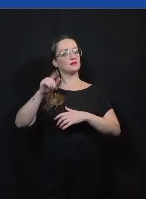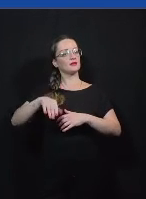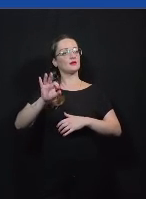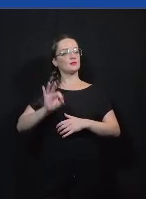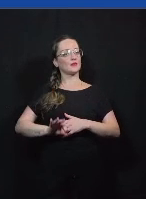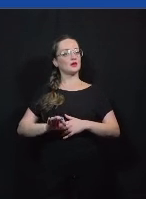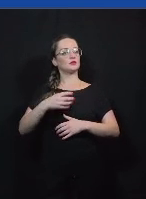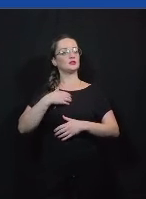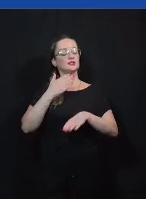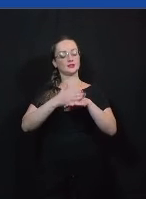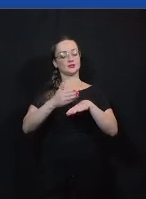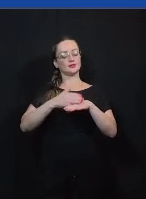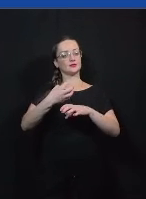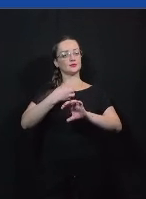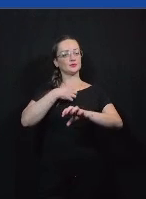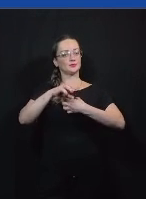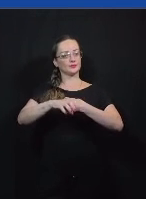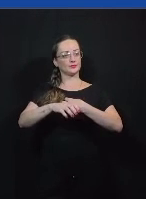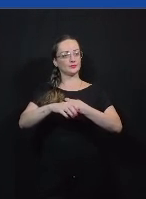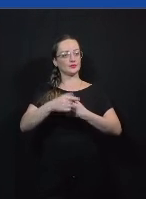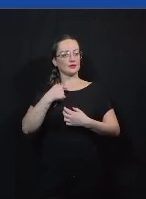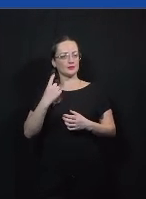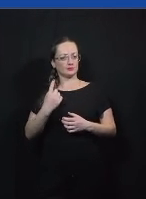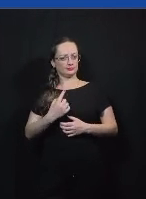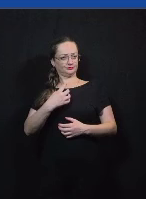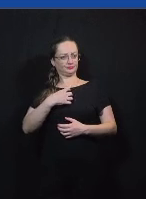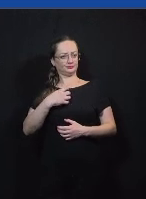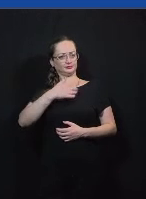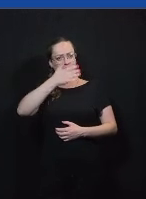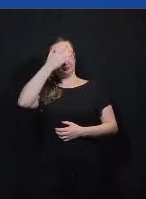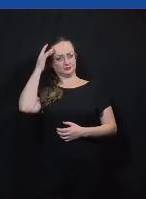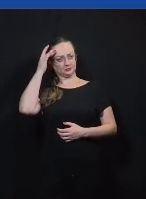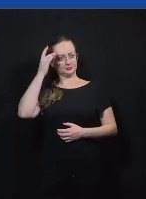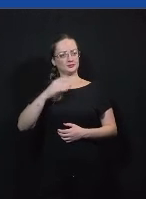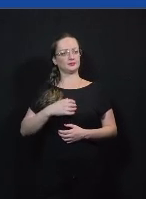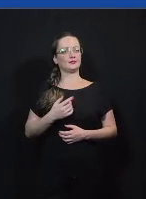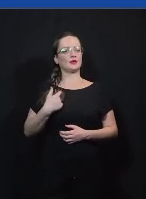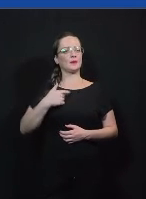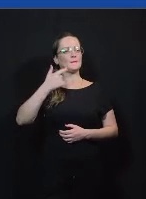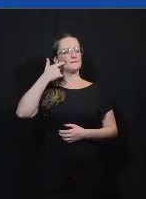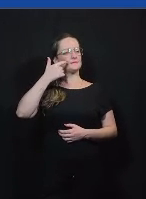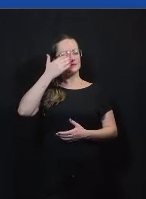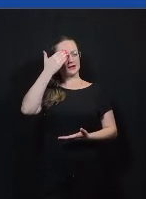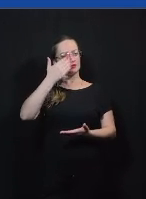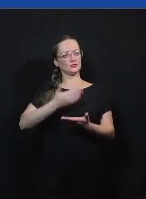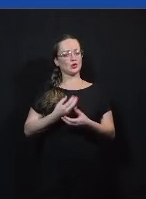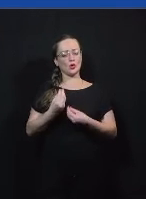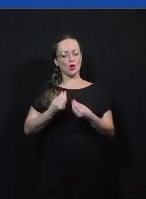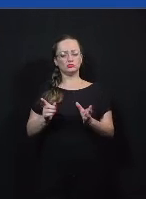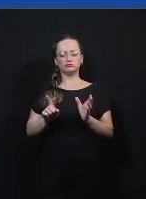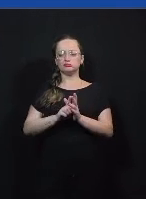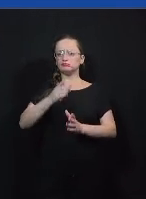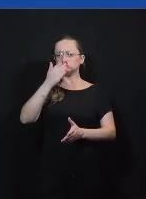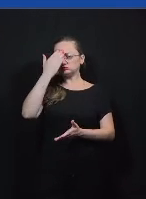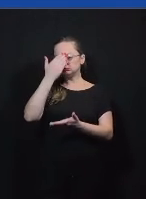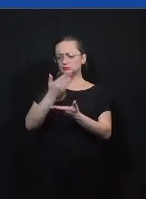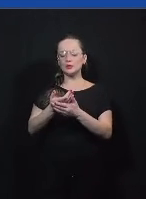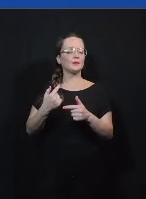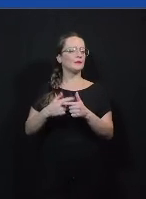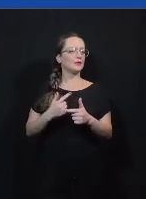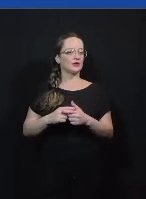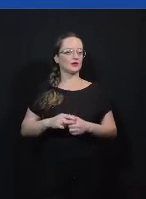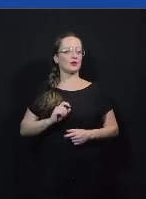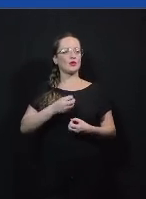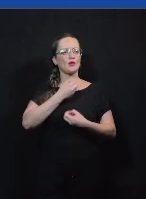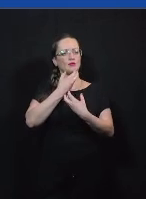exercício de empatia se colocar no lugar de uma pessoa que discorda radicalmente do que você acha e pensar como é que ela chegou nessa conclusão quais foram as